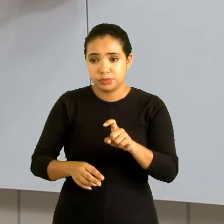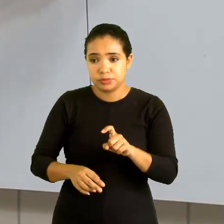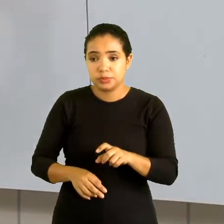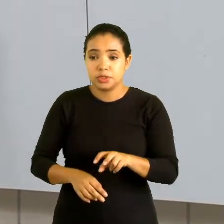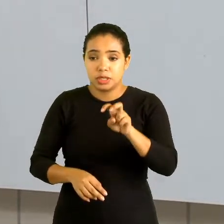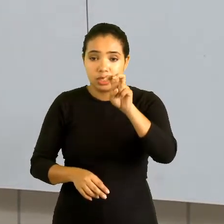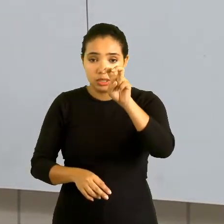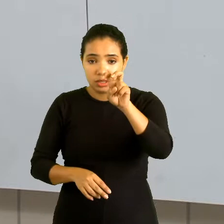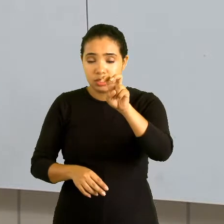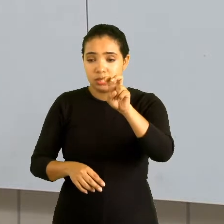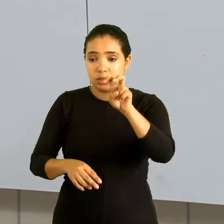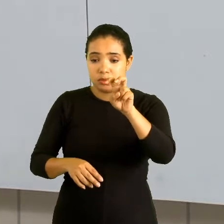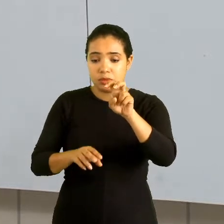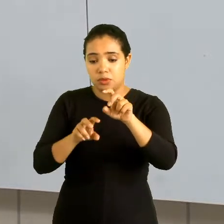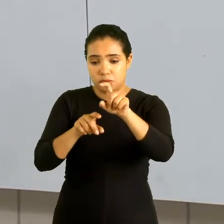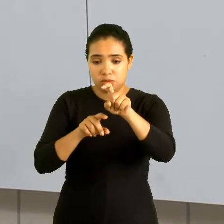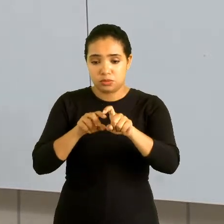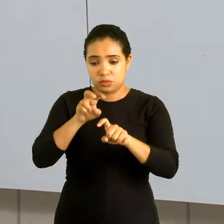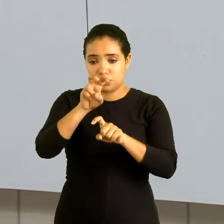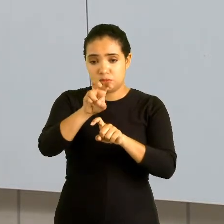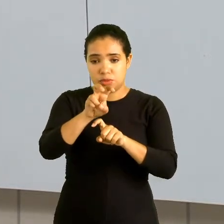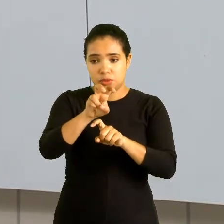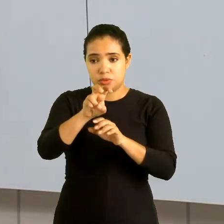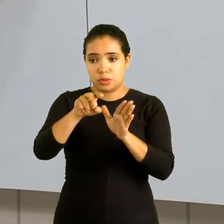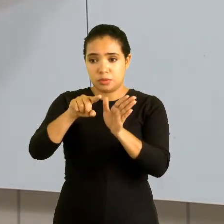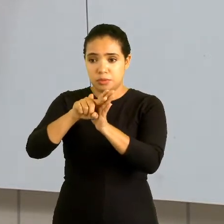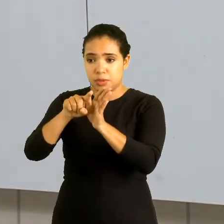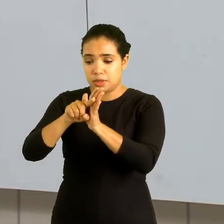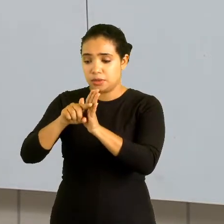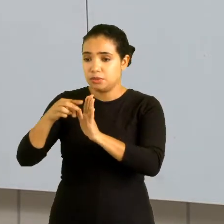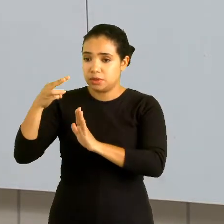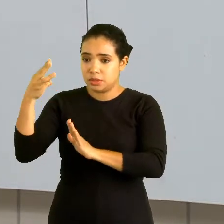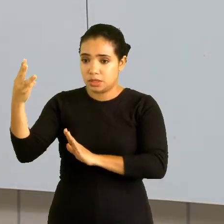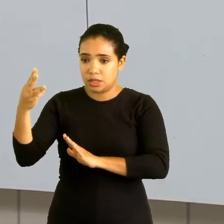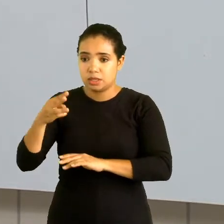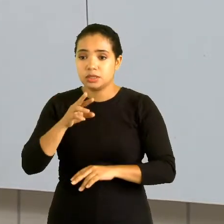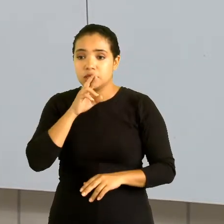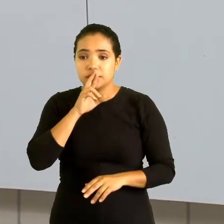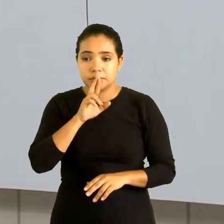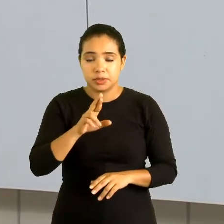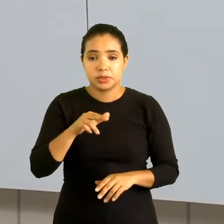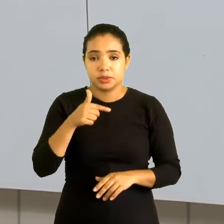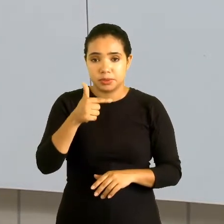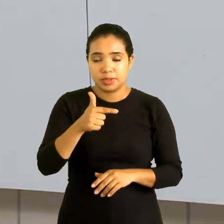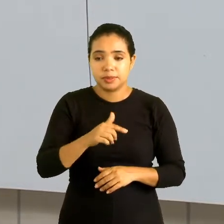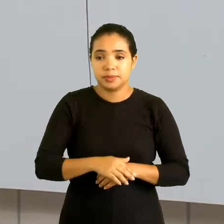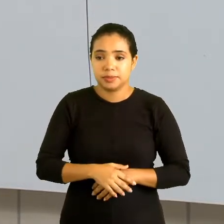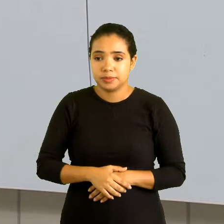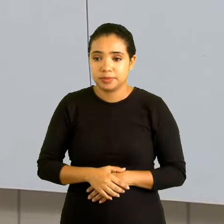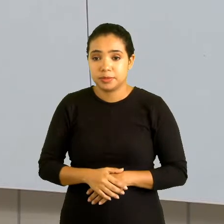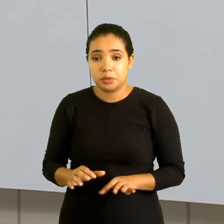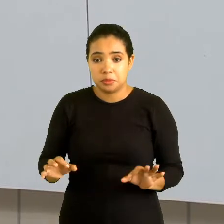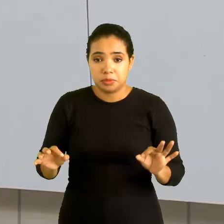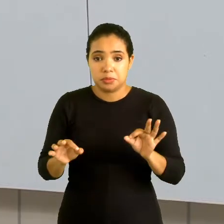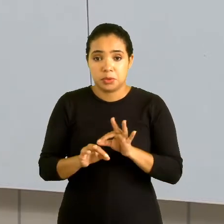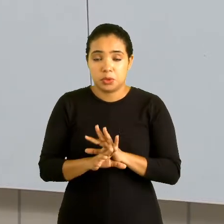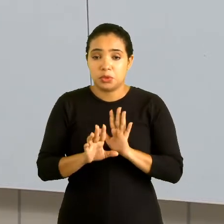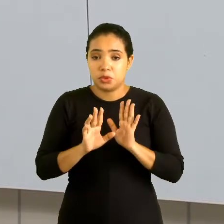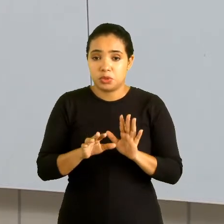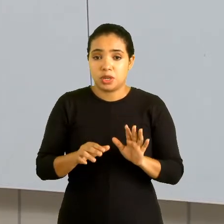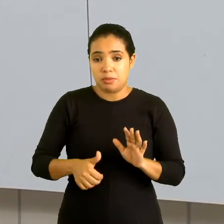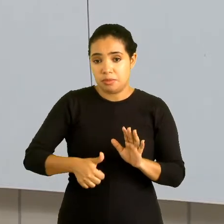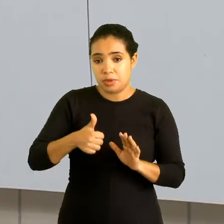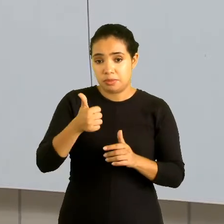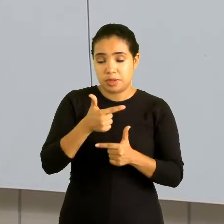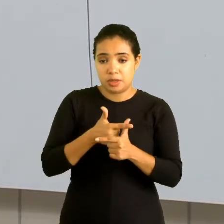menos 3. Conserva e subtrai. 5 menos 3, eu tenho 2. Feito isso, você já fez a primeira